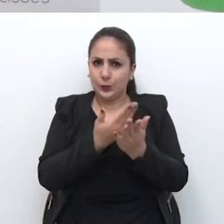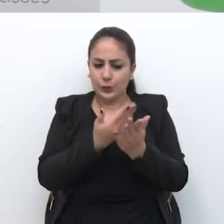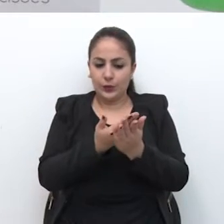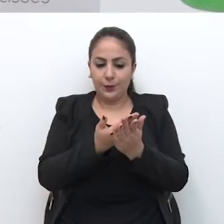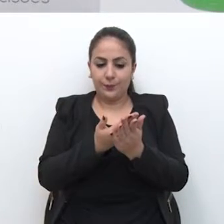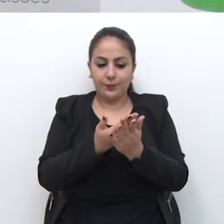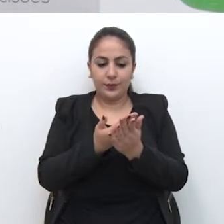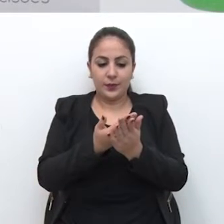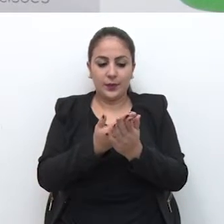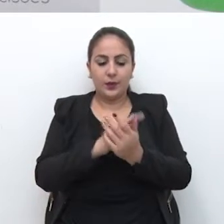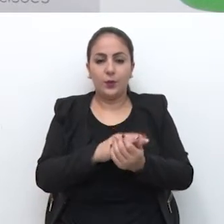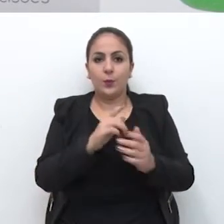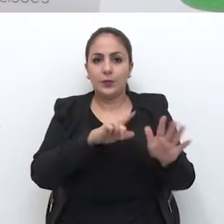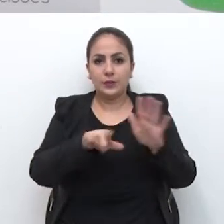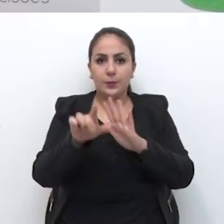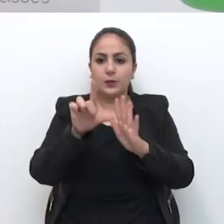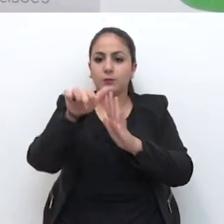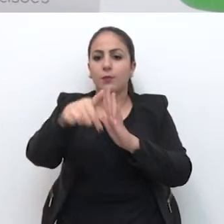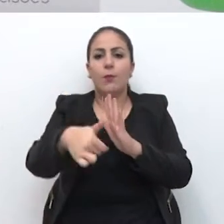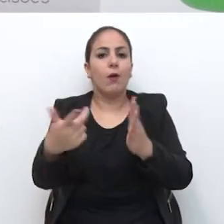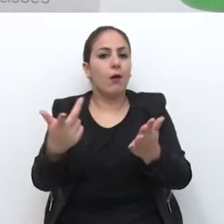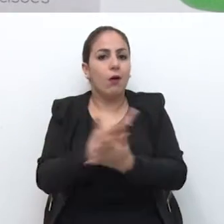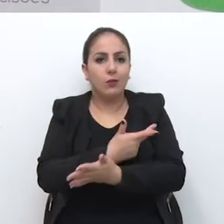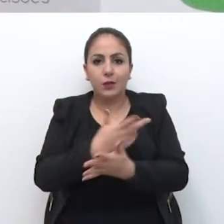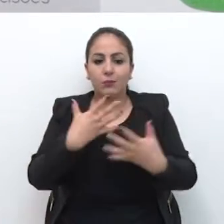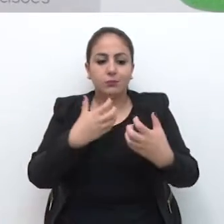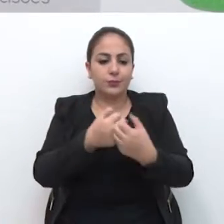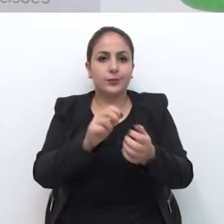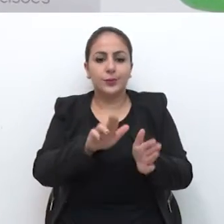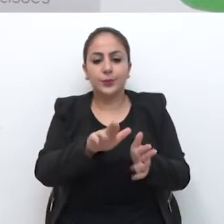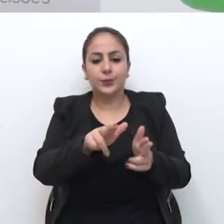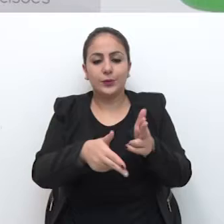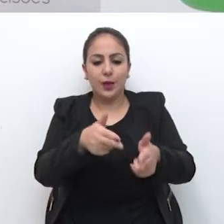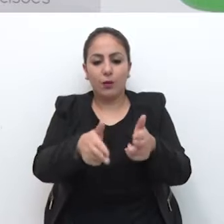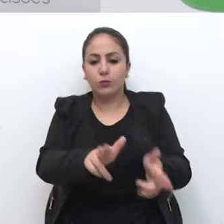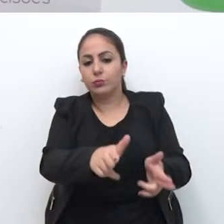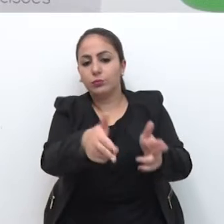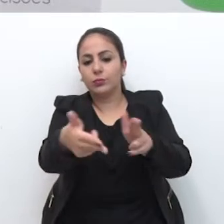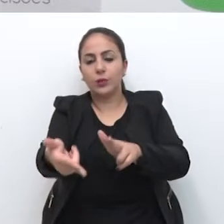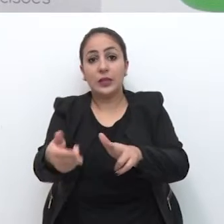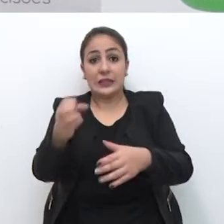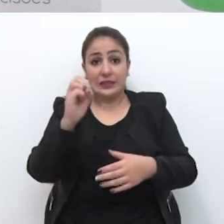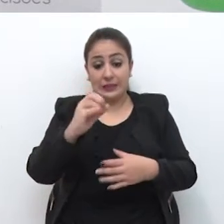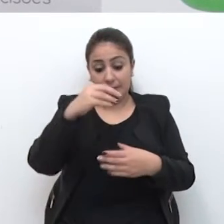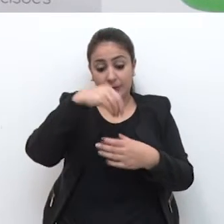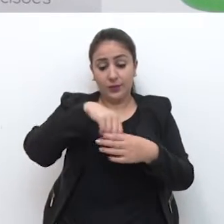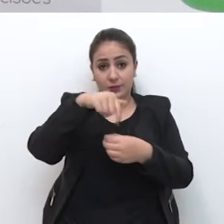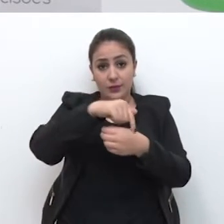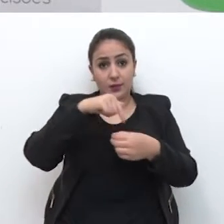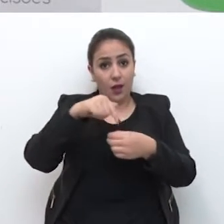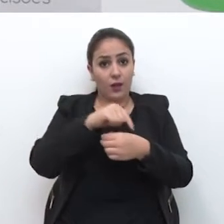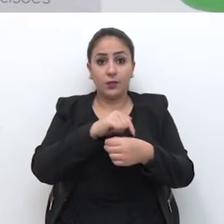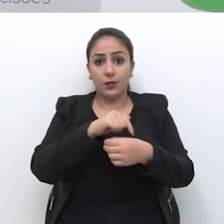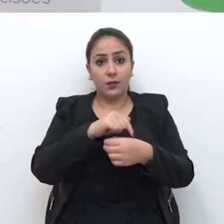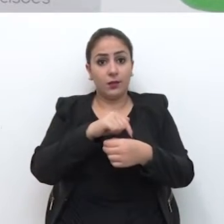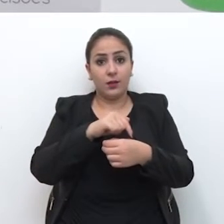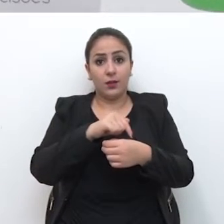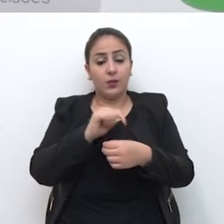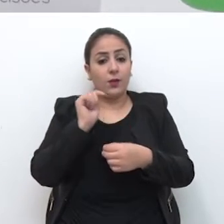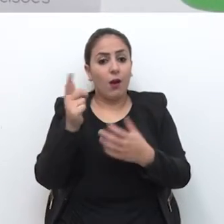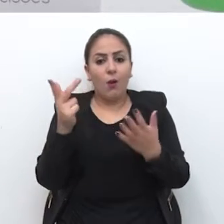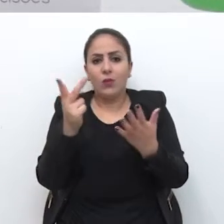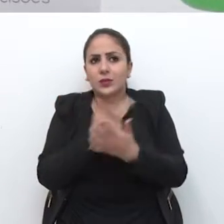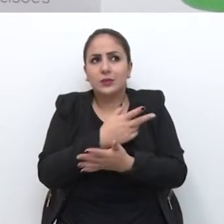estudo, né, então uma semana depois me acontece esse acidente, então se fosse dentro do perímetro urbano seria uma tragédia